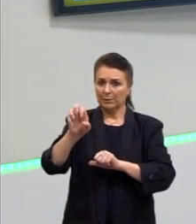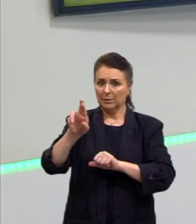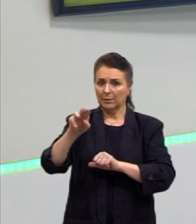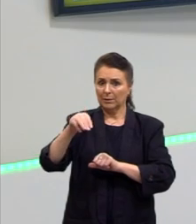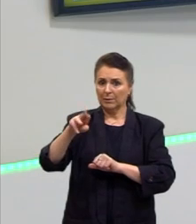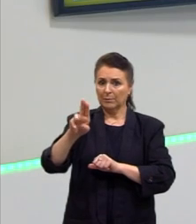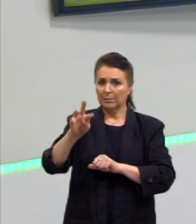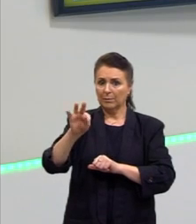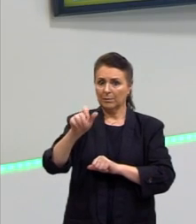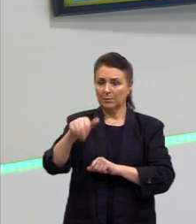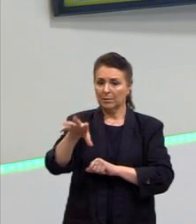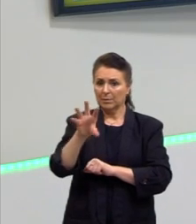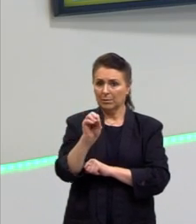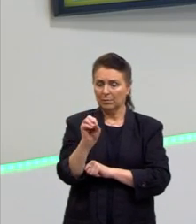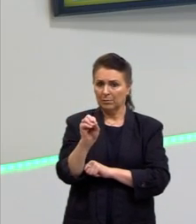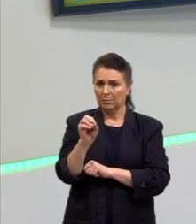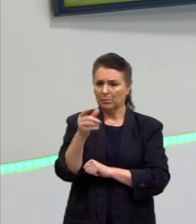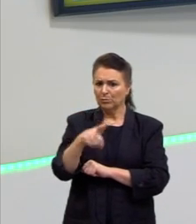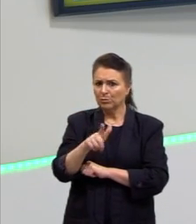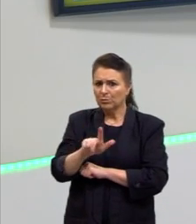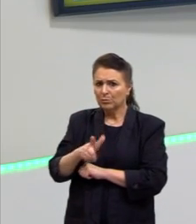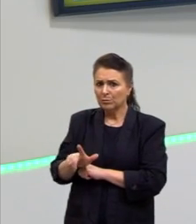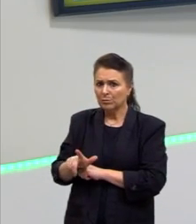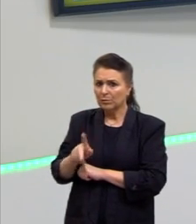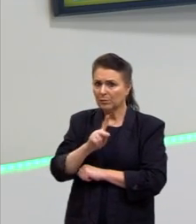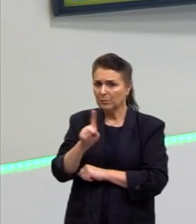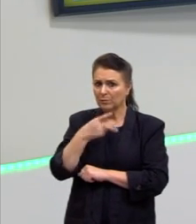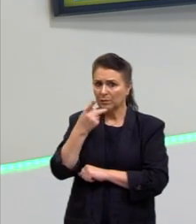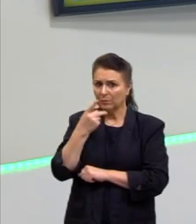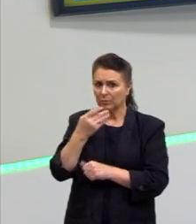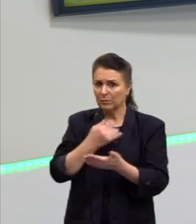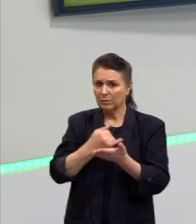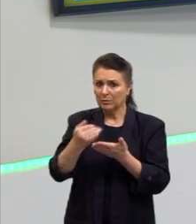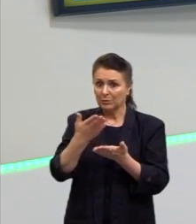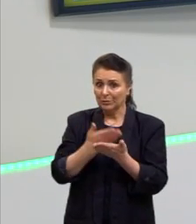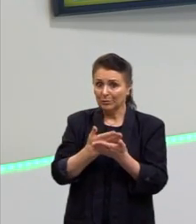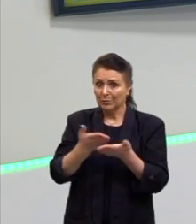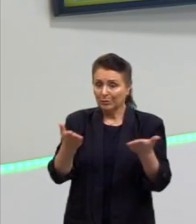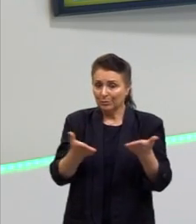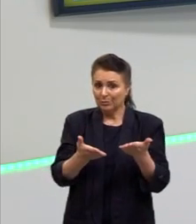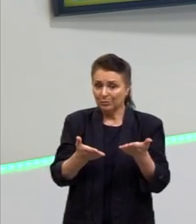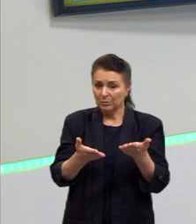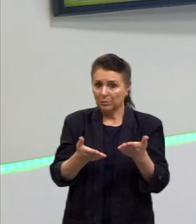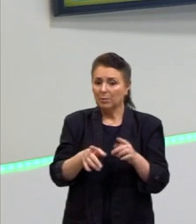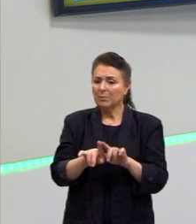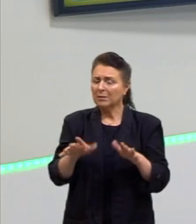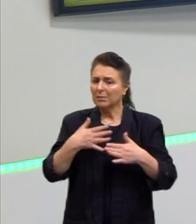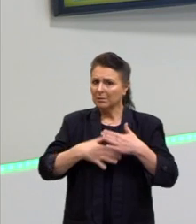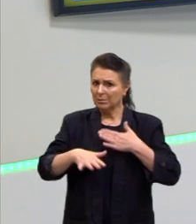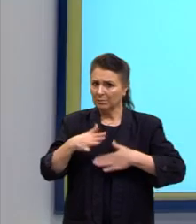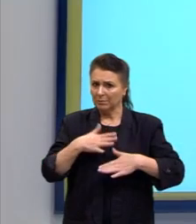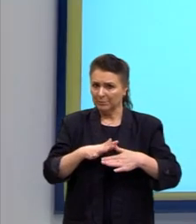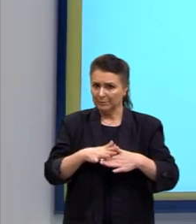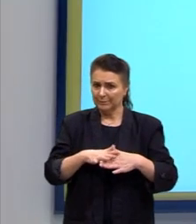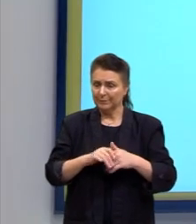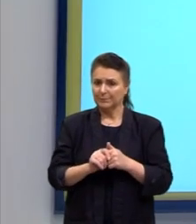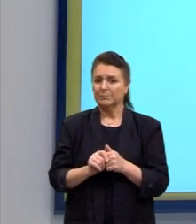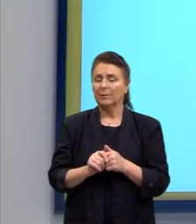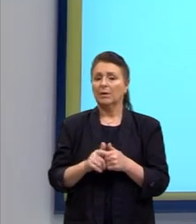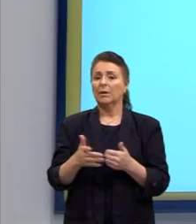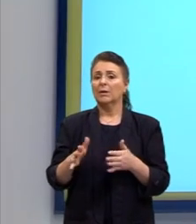permutação com repetição que eu citei para vocês no início da aula. Mas ela é bem tranquila. Nós vamos